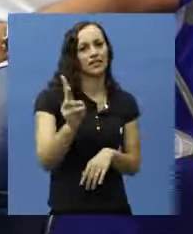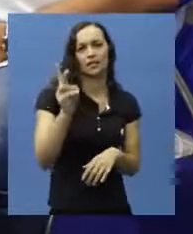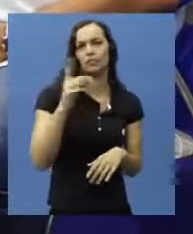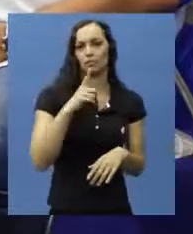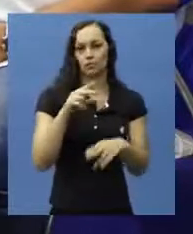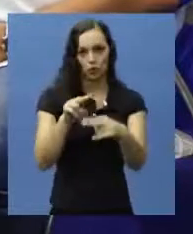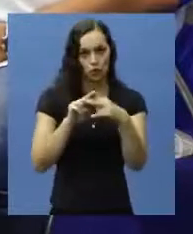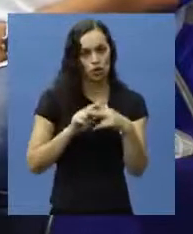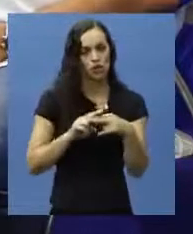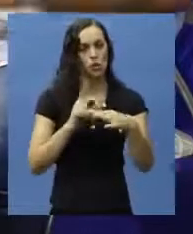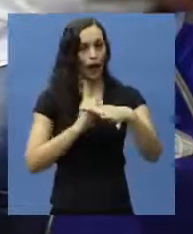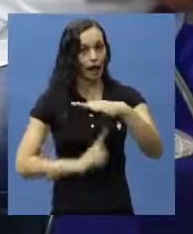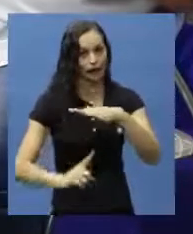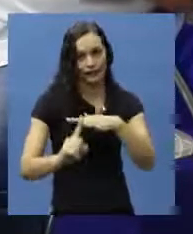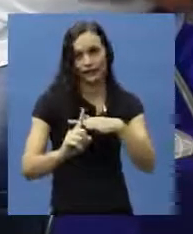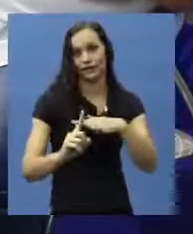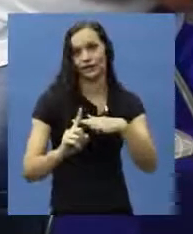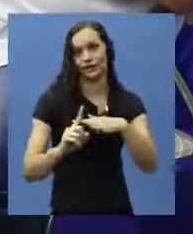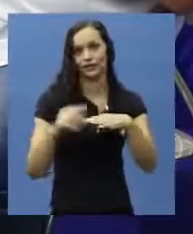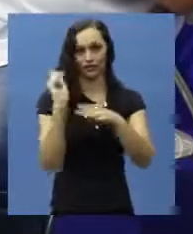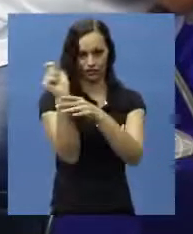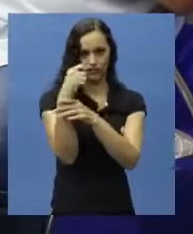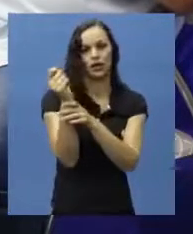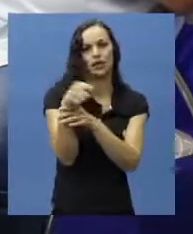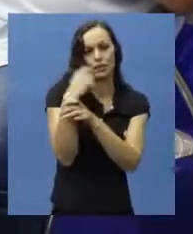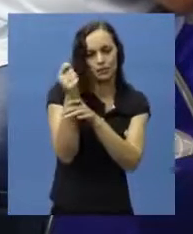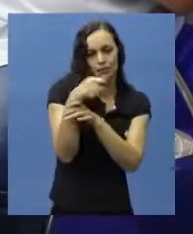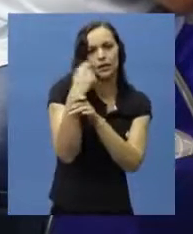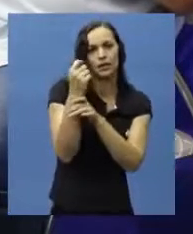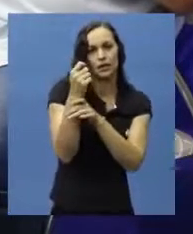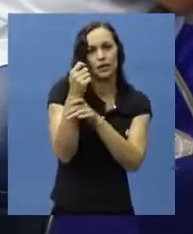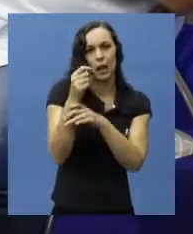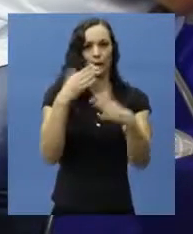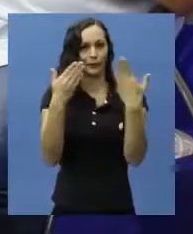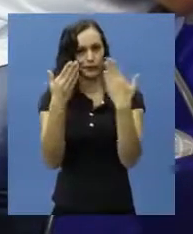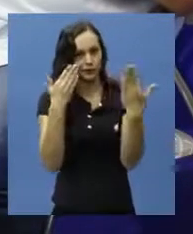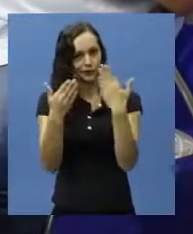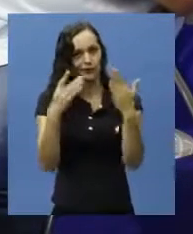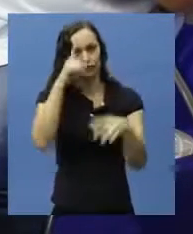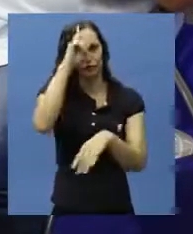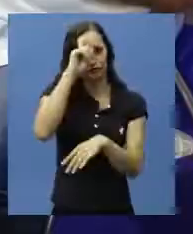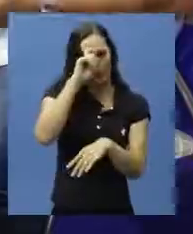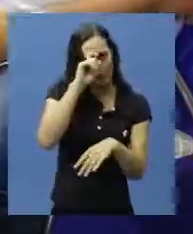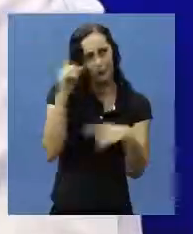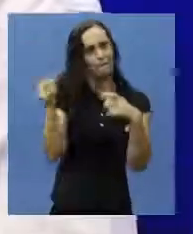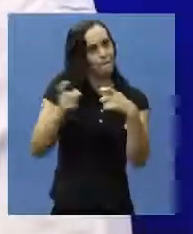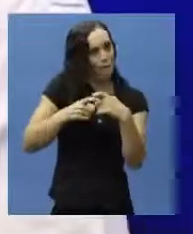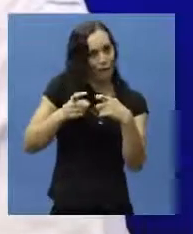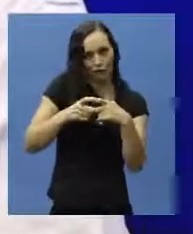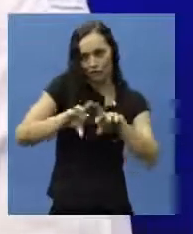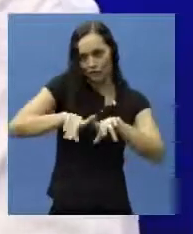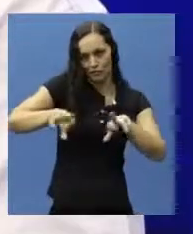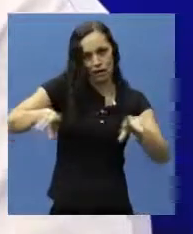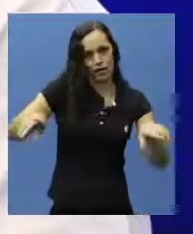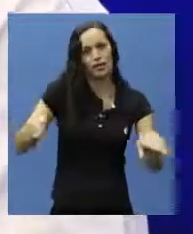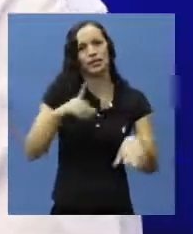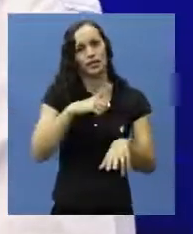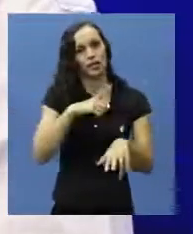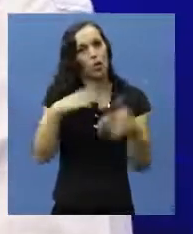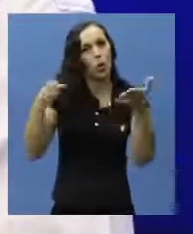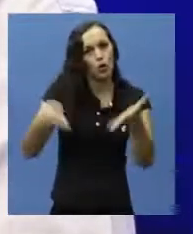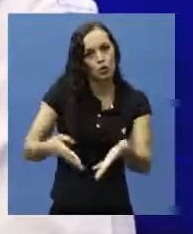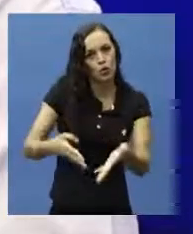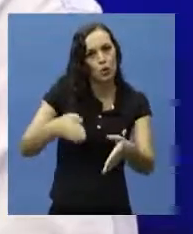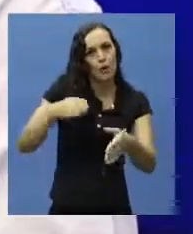país está envelhecendo. Então, a clientela nossa da fisioterapia, não só da fisioterapia, como psicologia, enfermagem, médicos, etc.